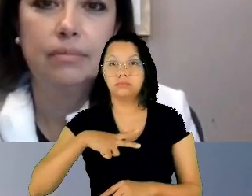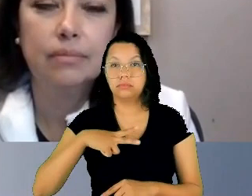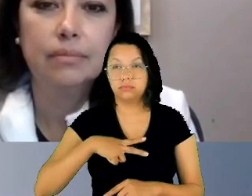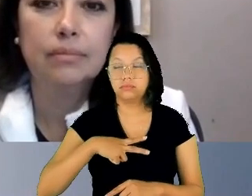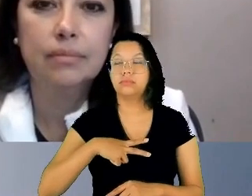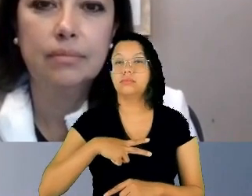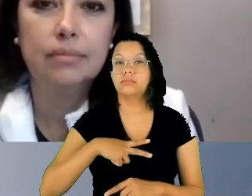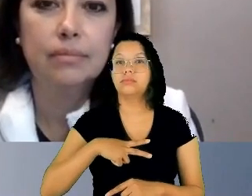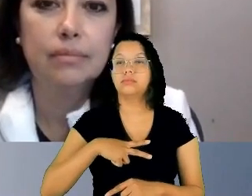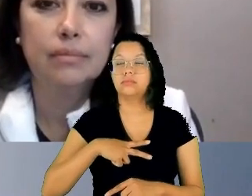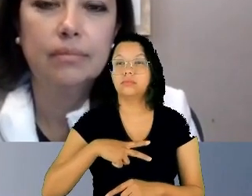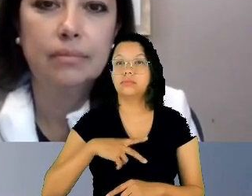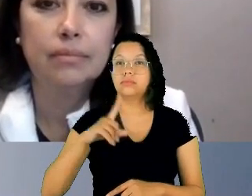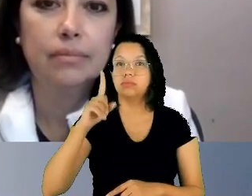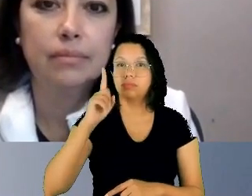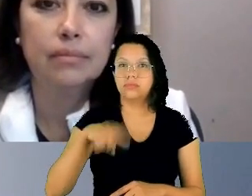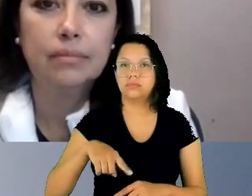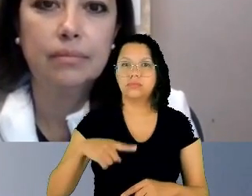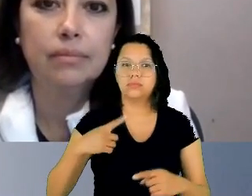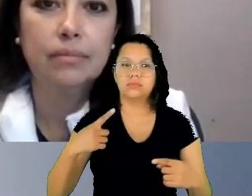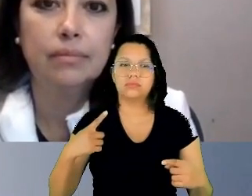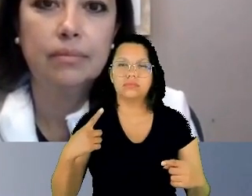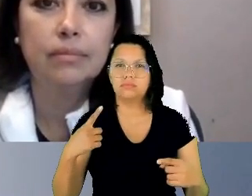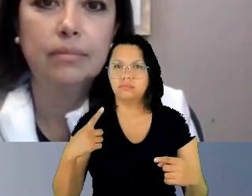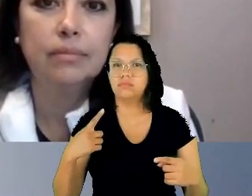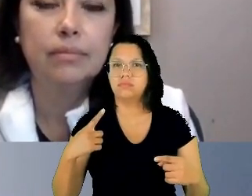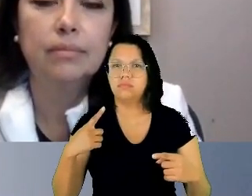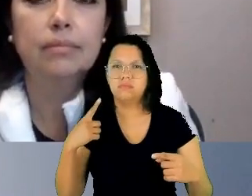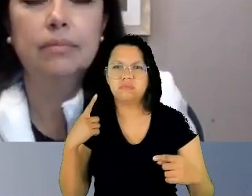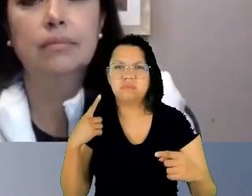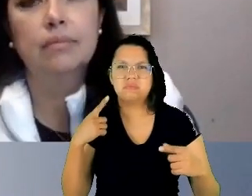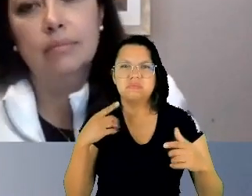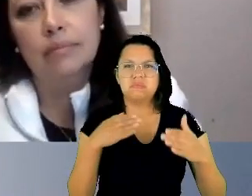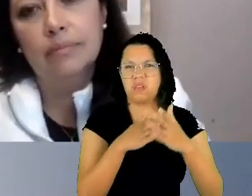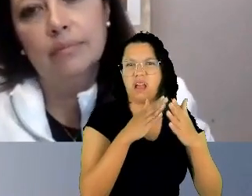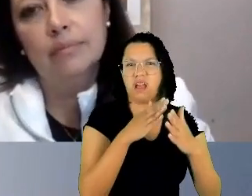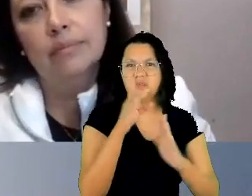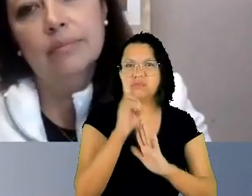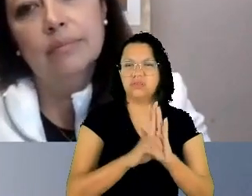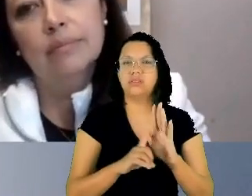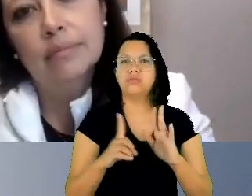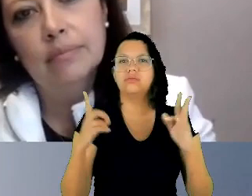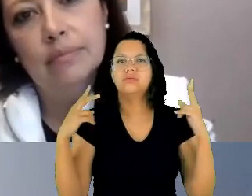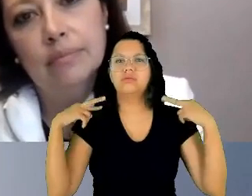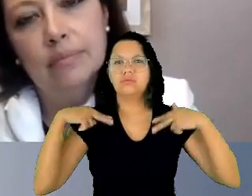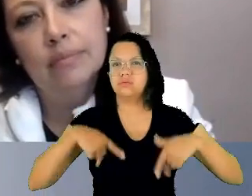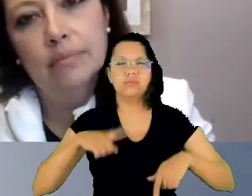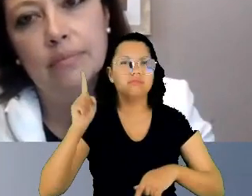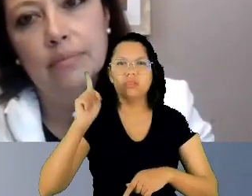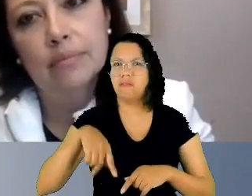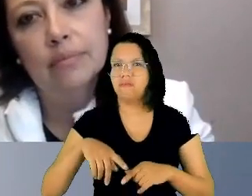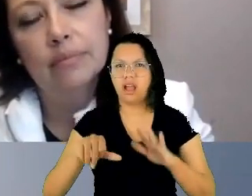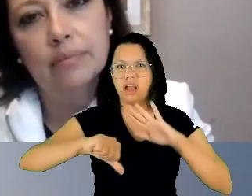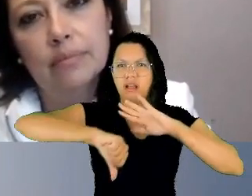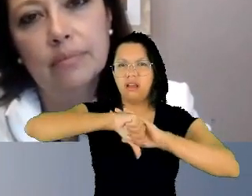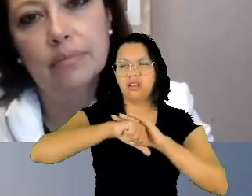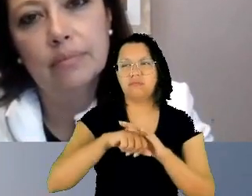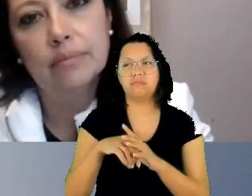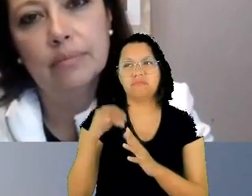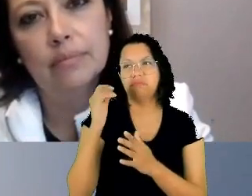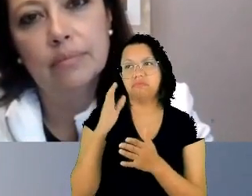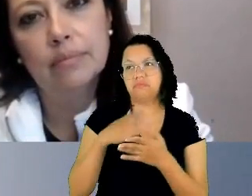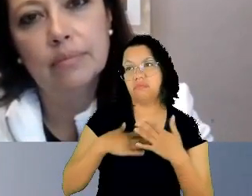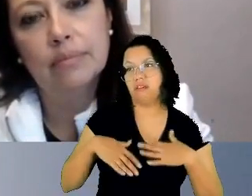a direitos humanos. Não pode ser crime de bagatela, é uma grave violação a direitos humanos, que em si só, por si só, é uma